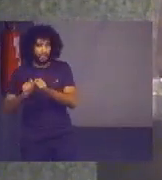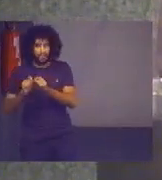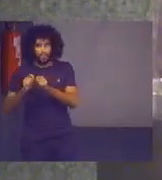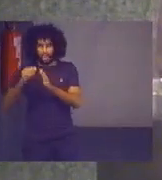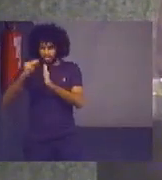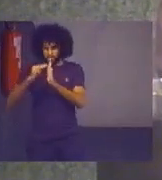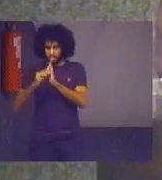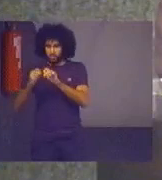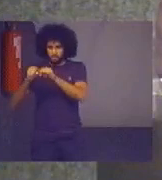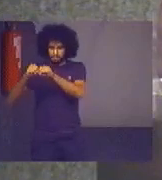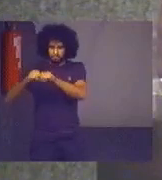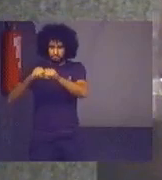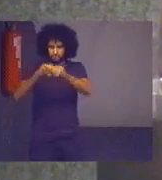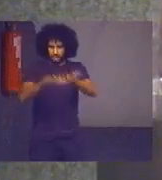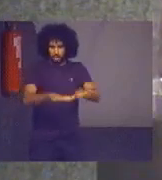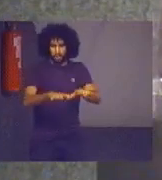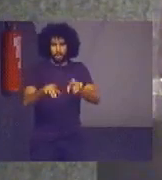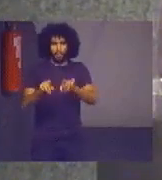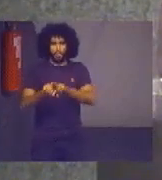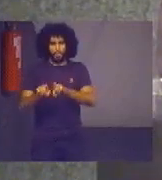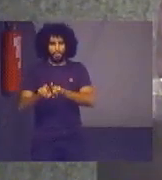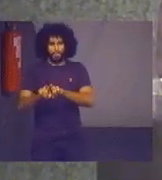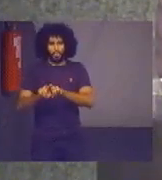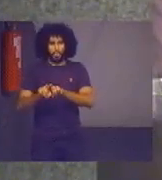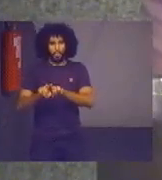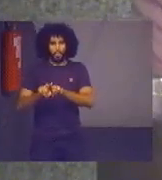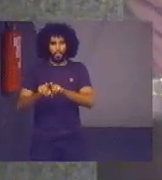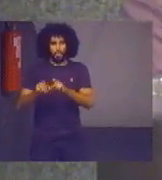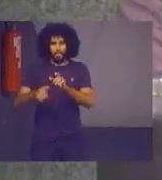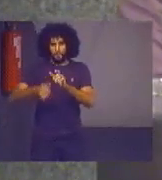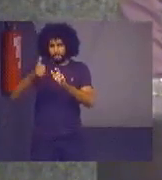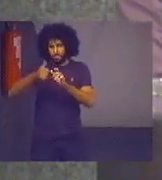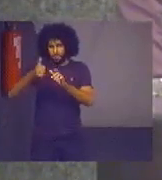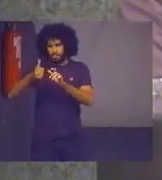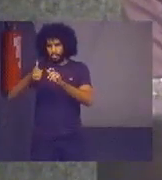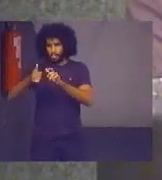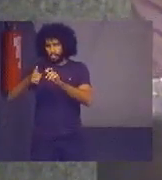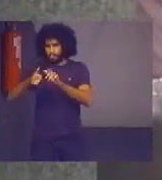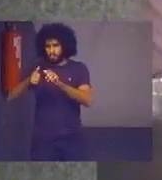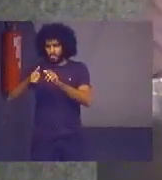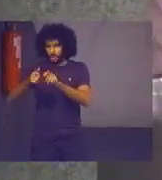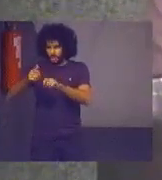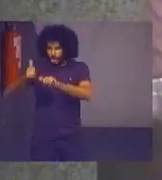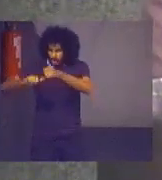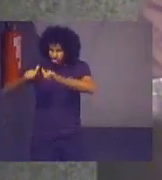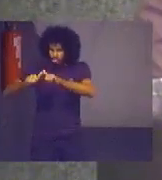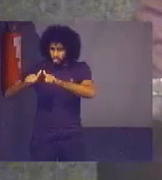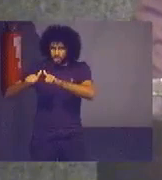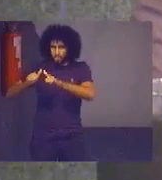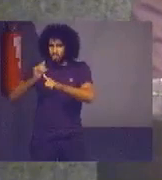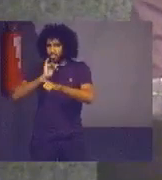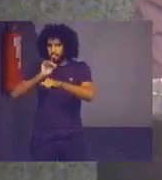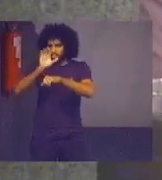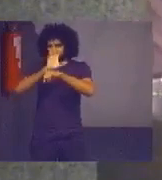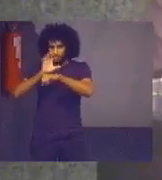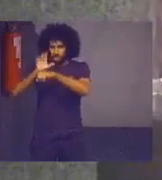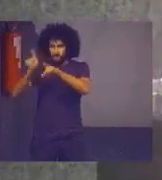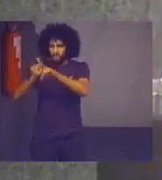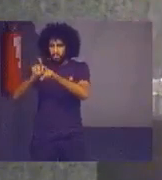metodologias desenvolvidas na auditoria piloto que possam ser utilizadas em âmbito estadual e municipal.